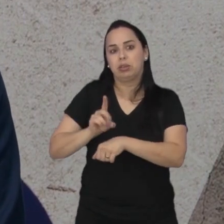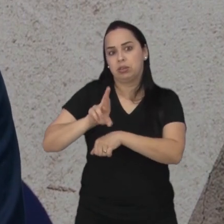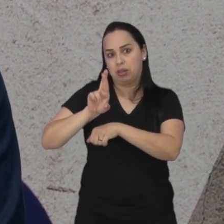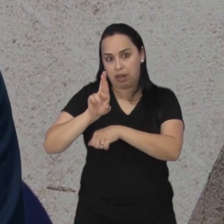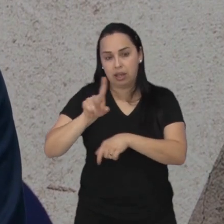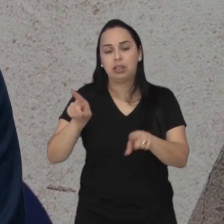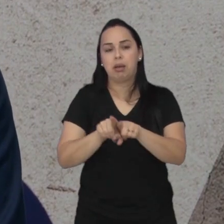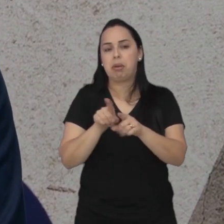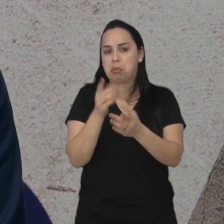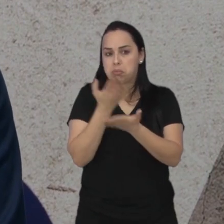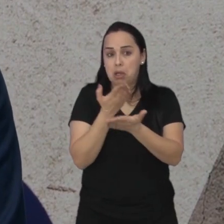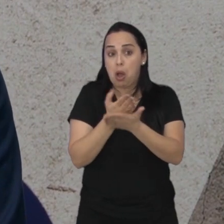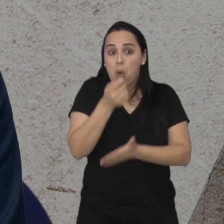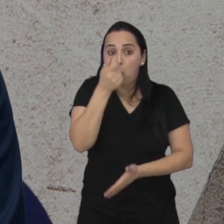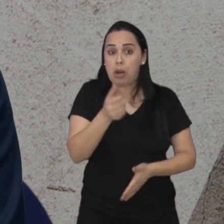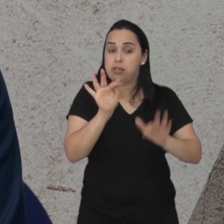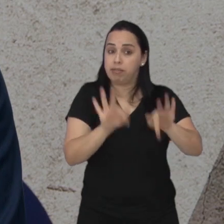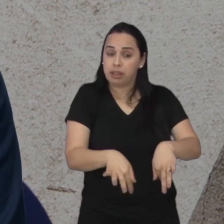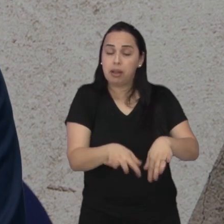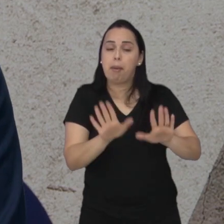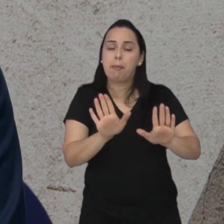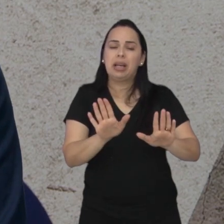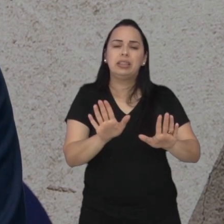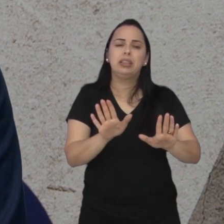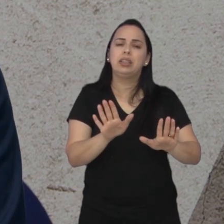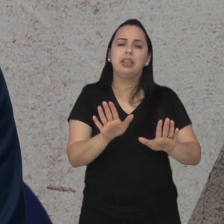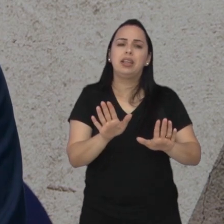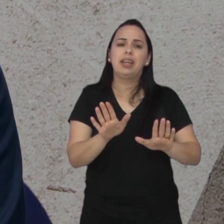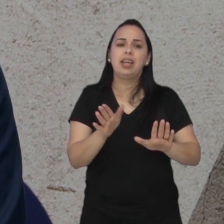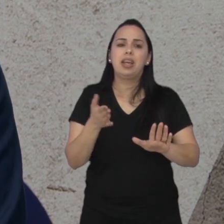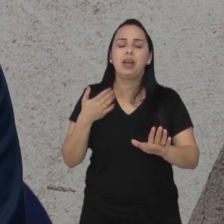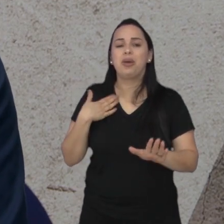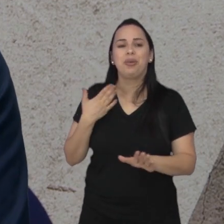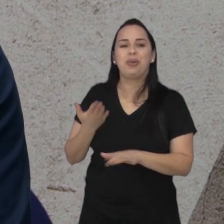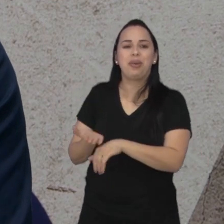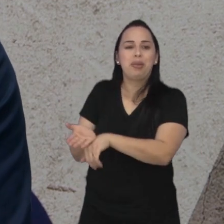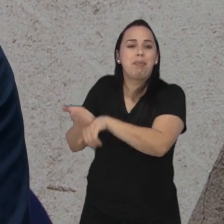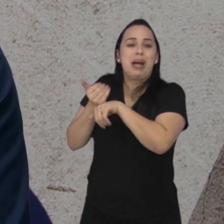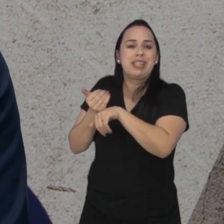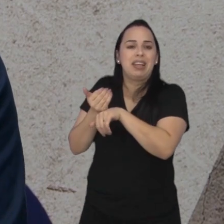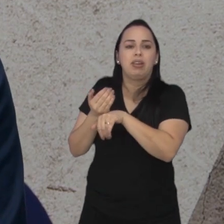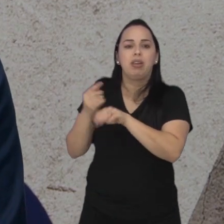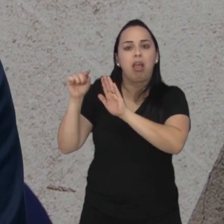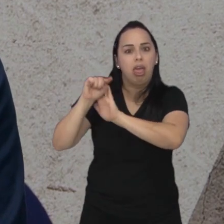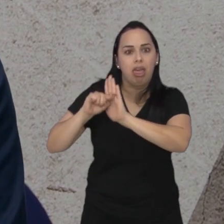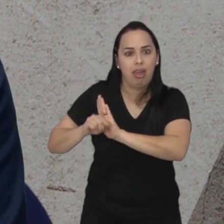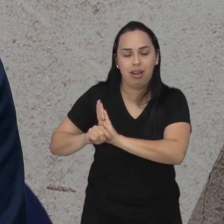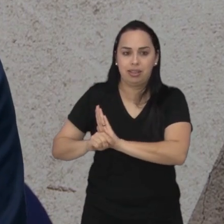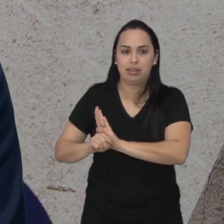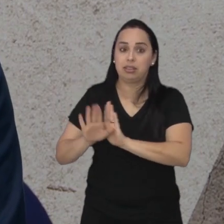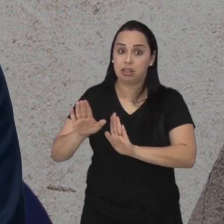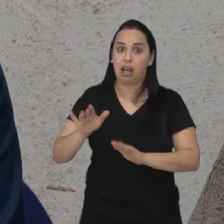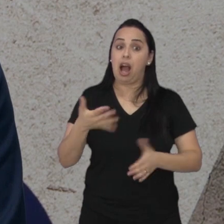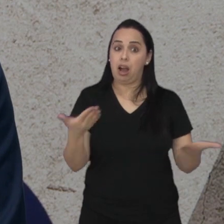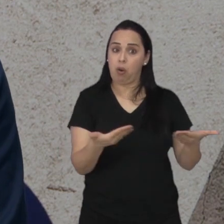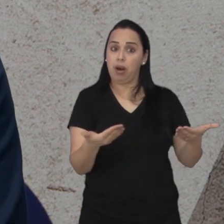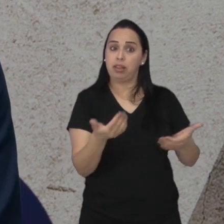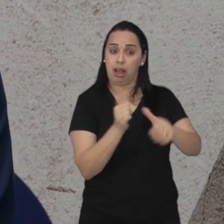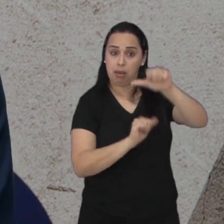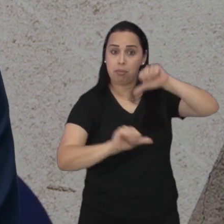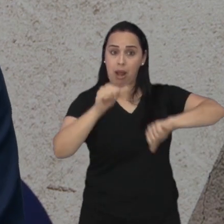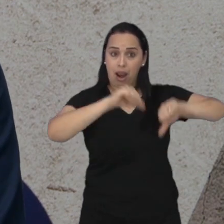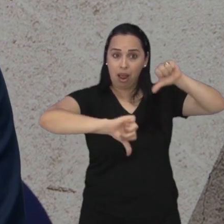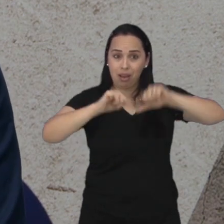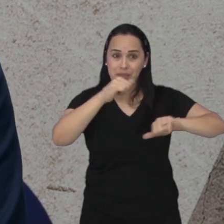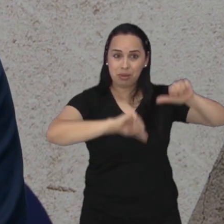fazendo doutorado agora, finalizando lá também. Então, quer dizer... Mas eu não fiz a iniciação científica. Eu deveria ter aproveitado mais. Então,